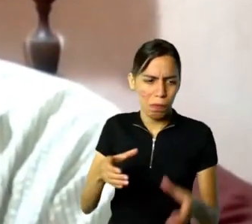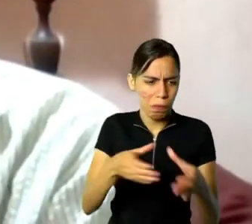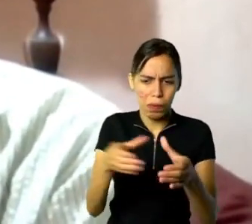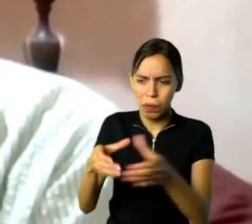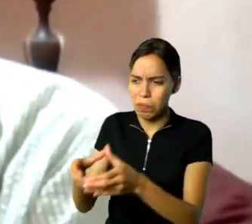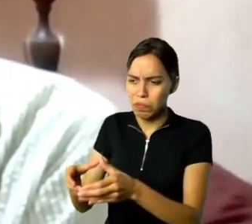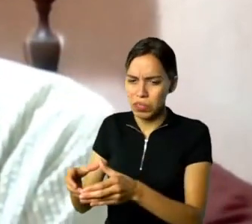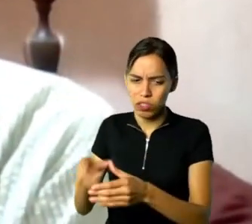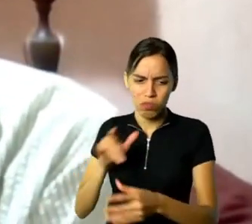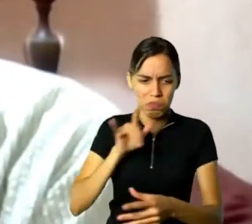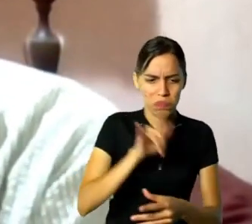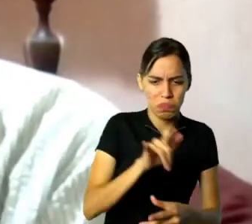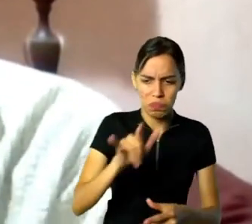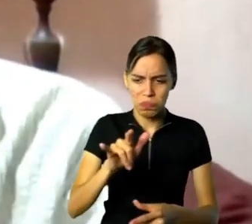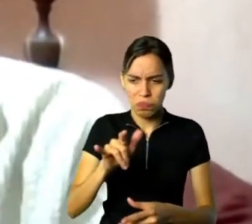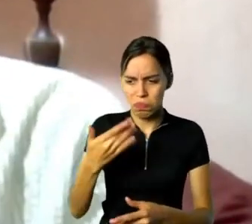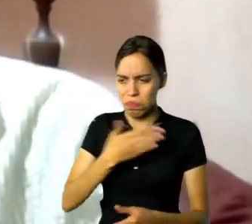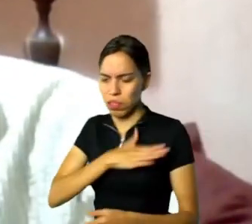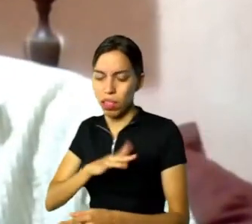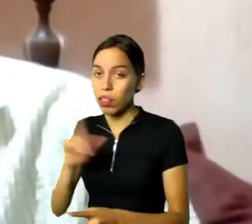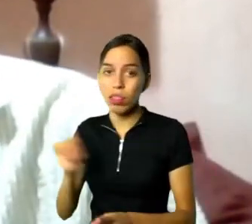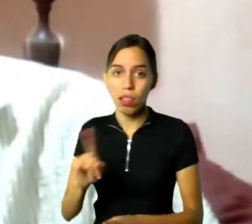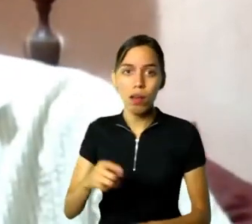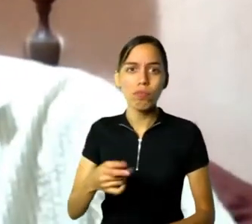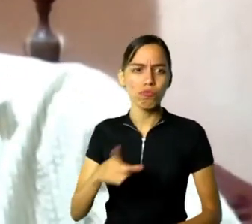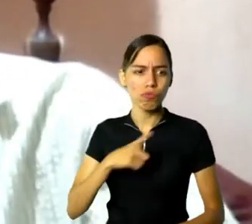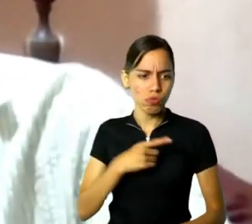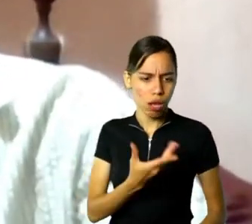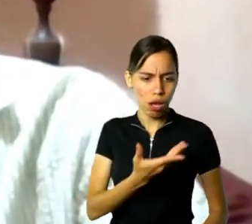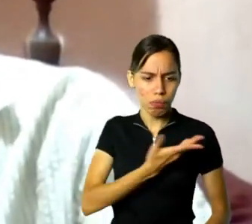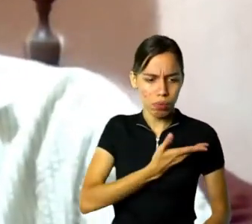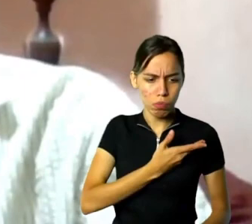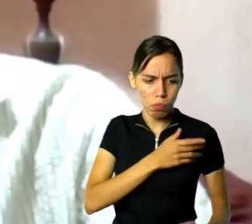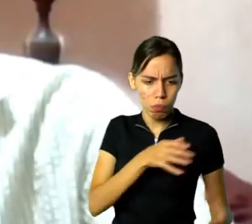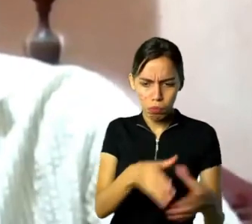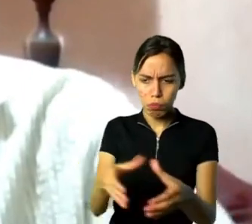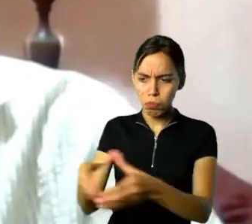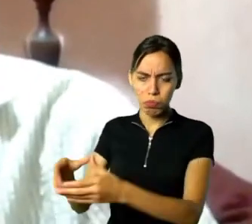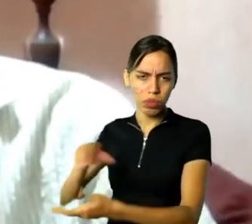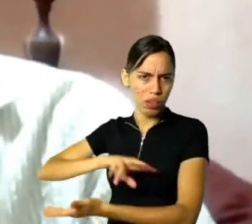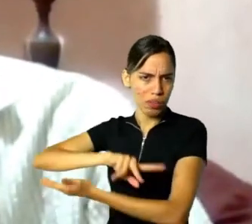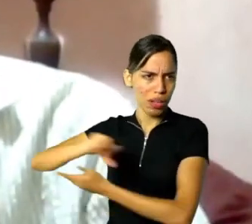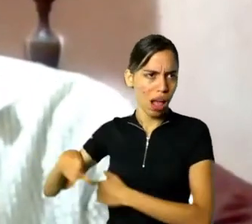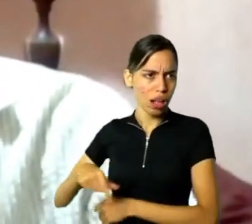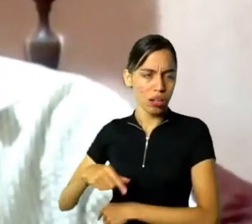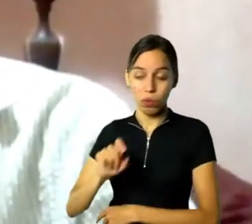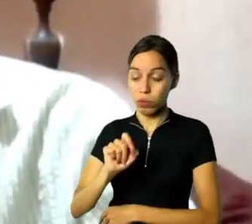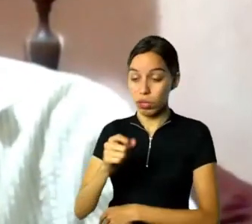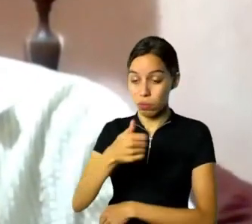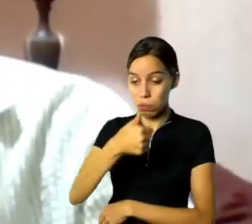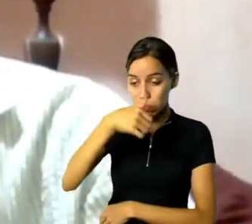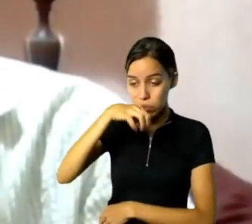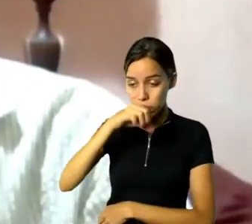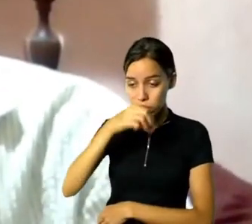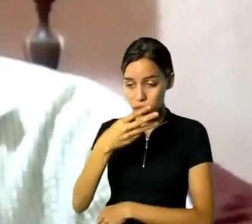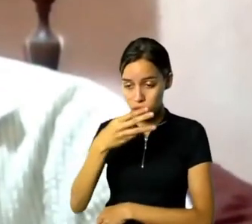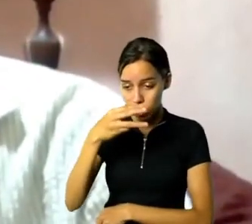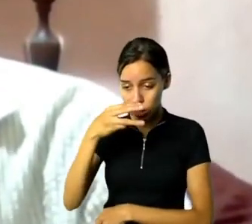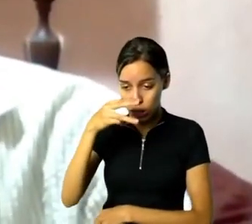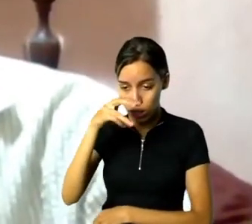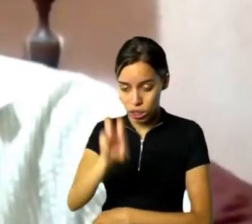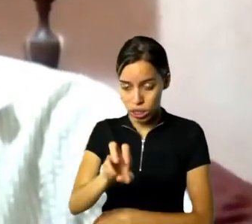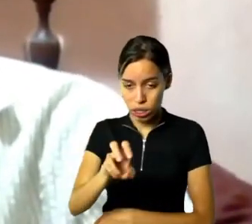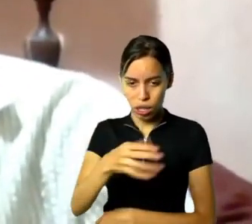Ele tinha amigo de todos os lados. Inclusive, em 1935, ele participou da primeira exposição de arte social no